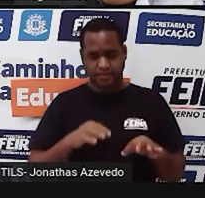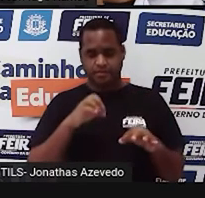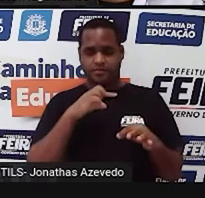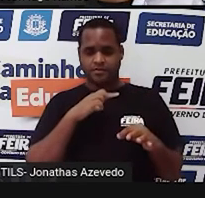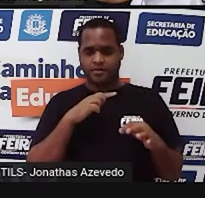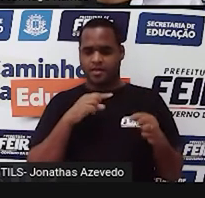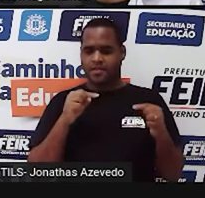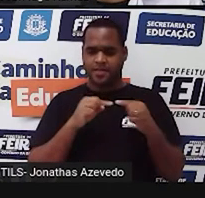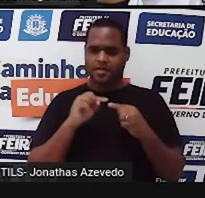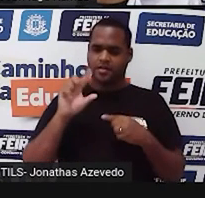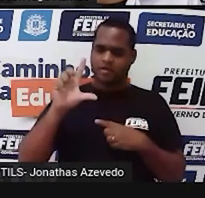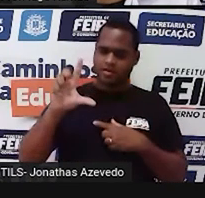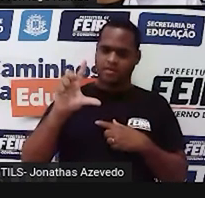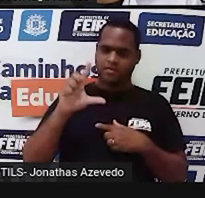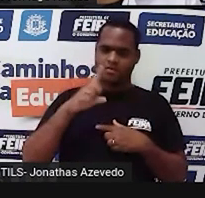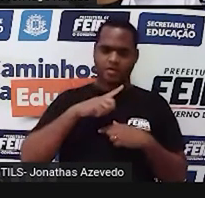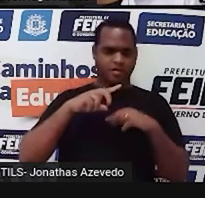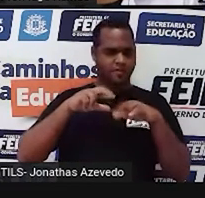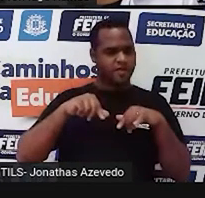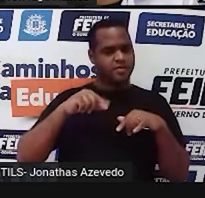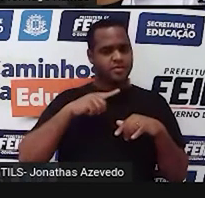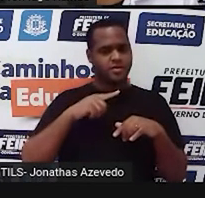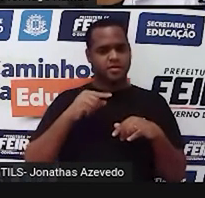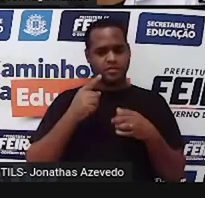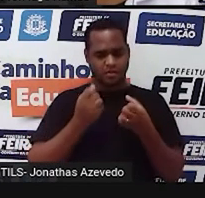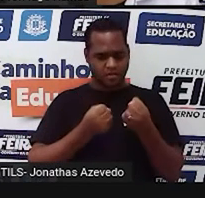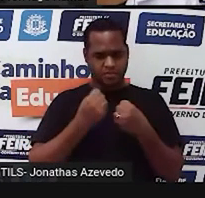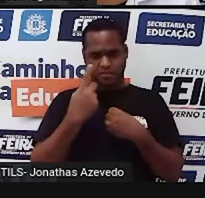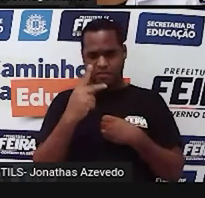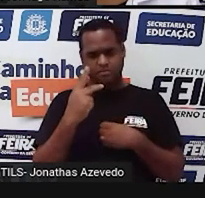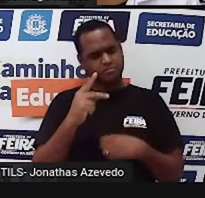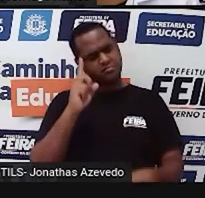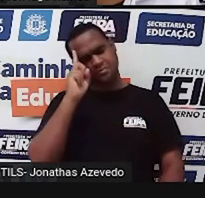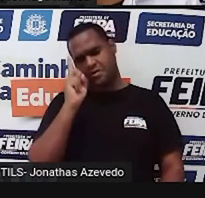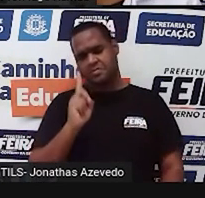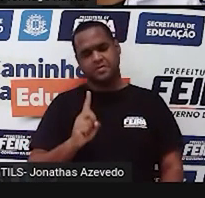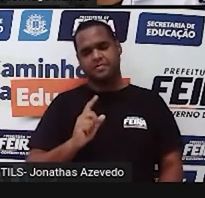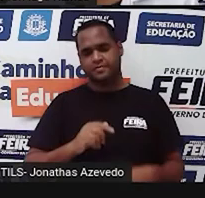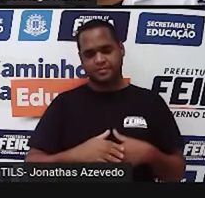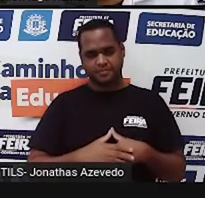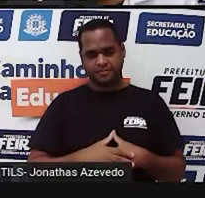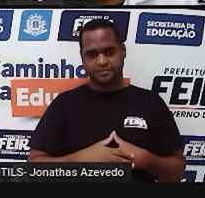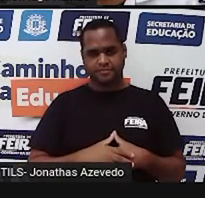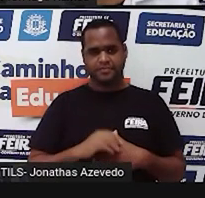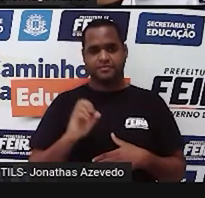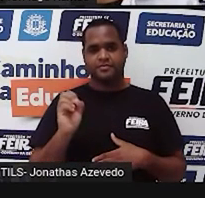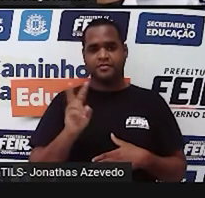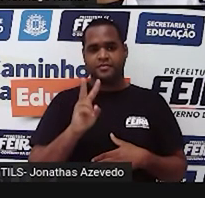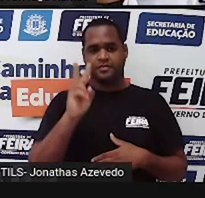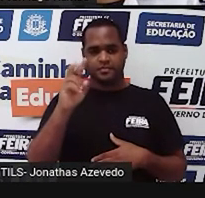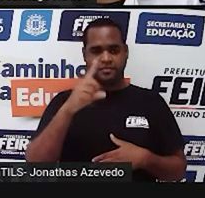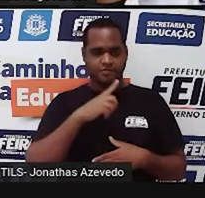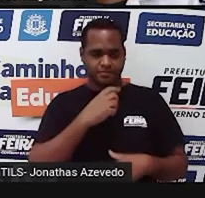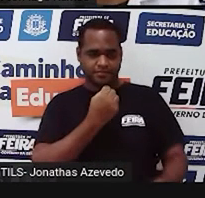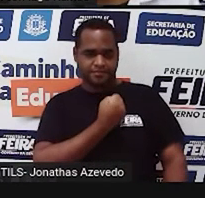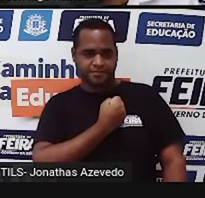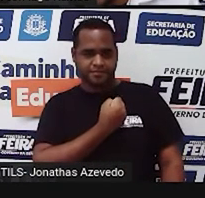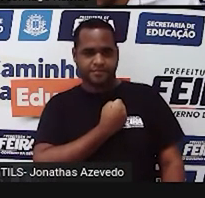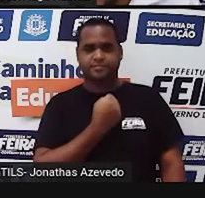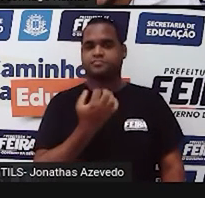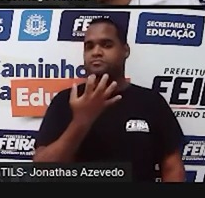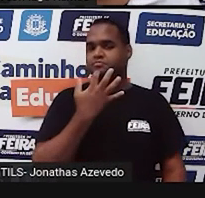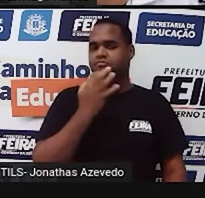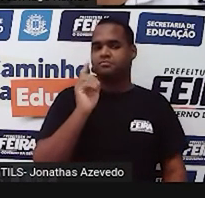quantos litros foram abastecidos no seu carro. É um valor, é um número que a gente